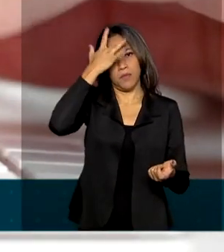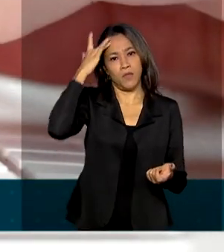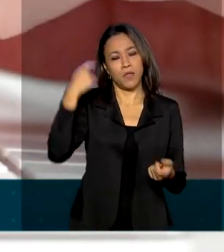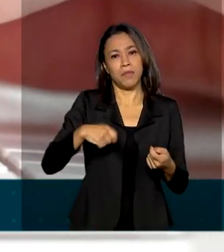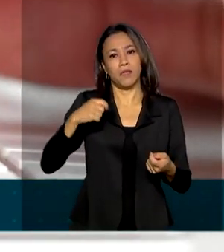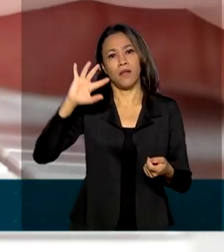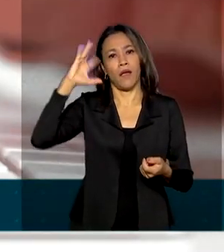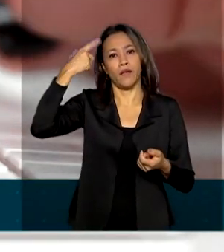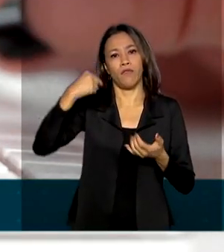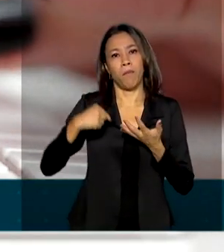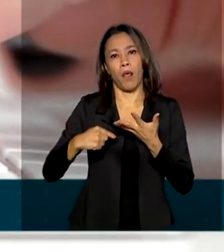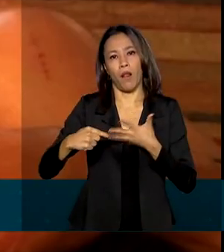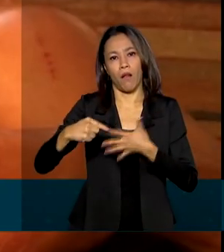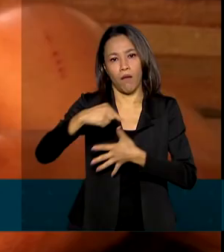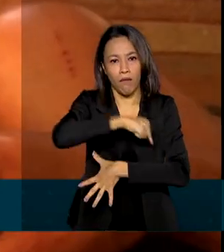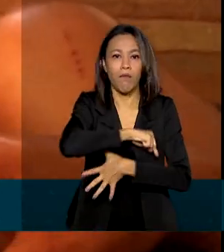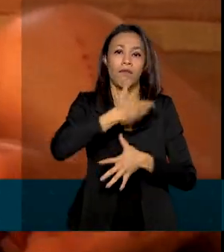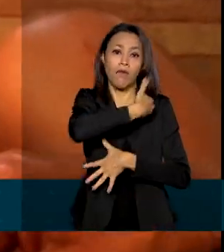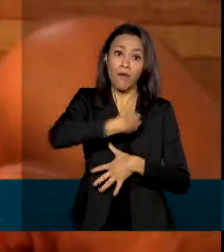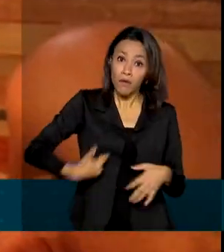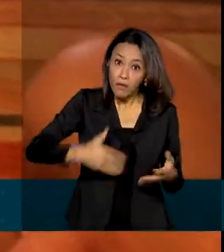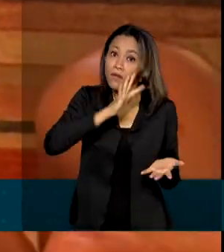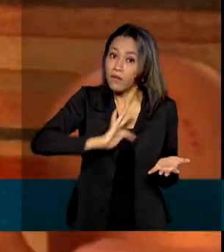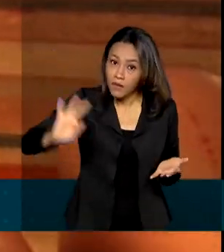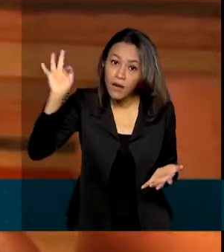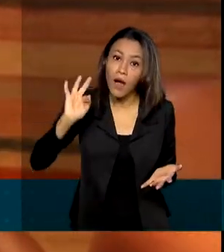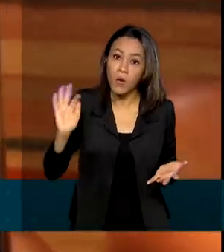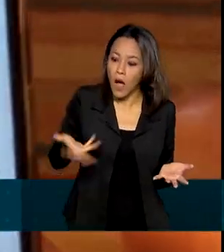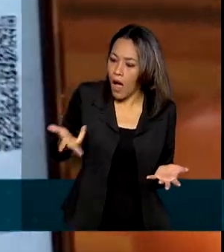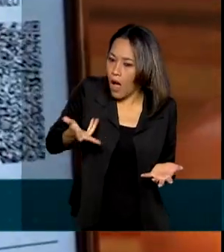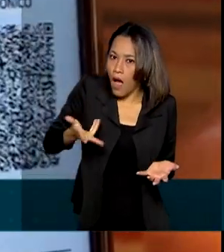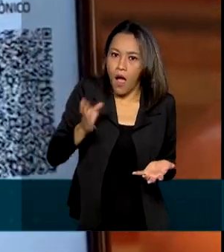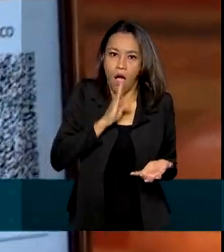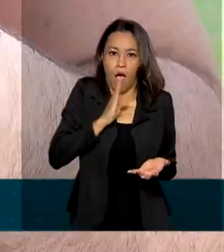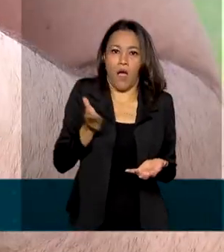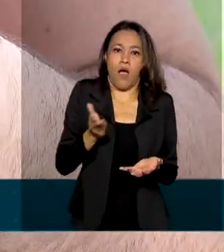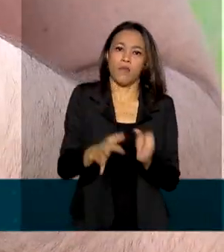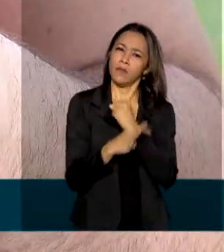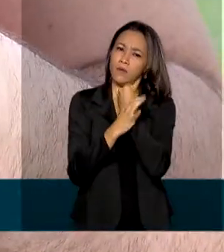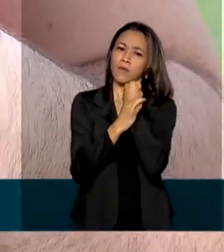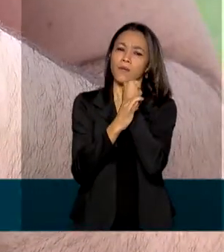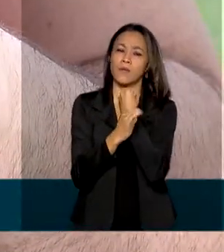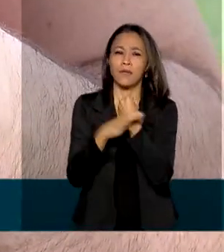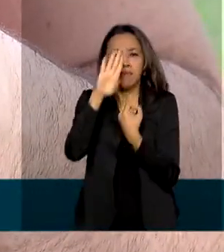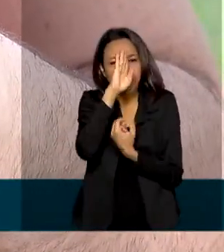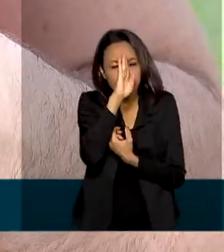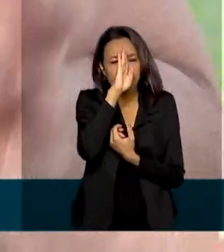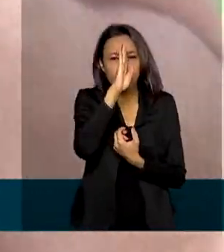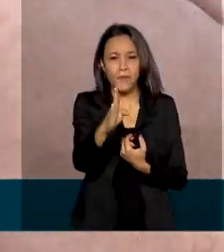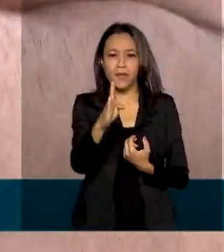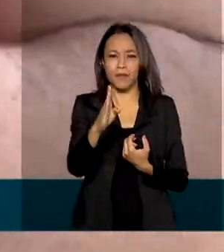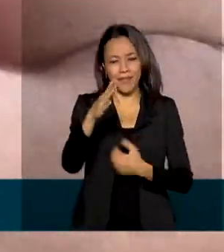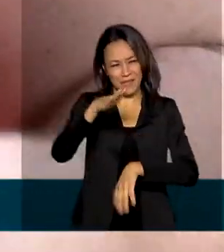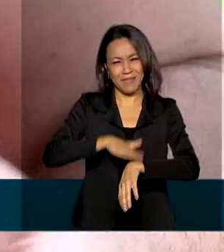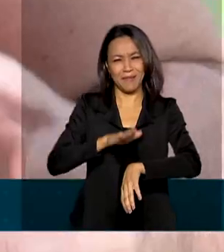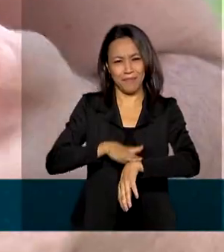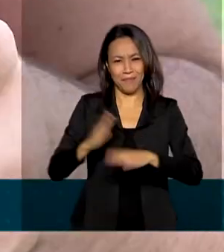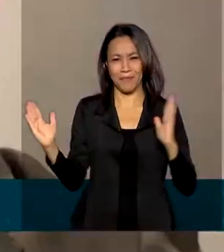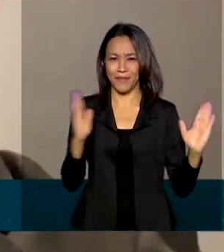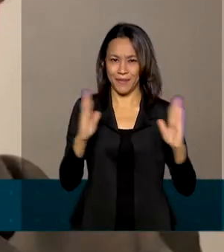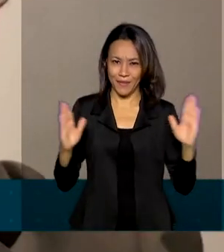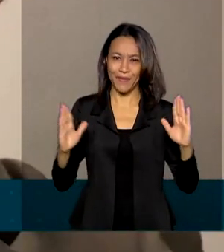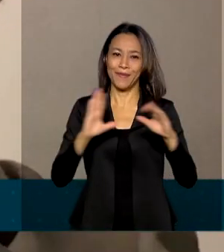suas demandas com o governo federal, de forma ágil e segura, principalmente nesse momento de